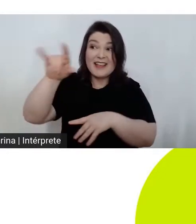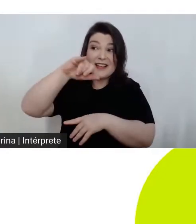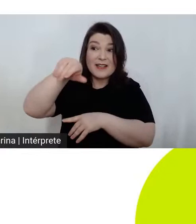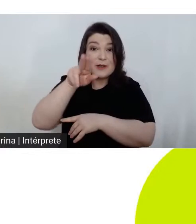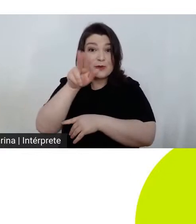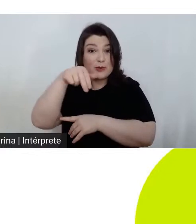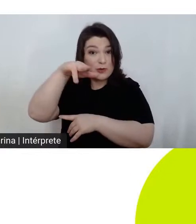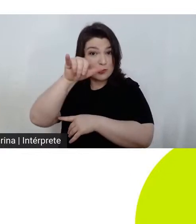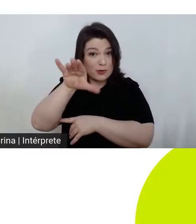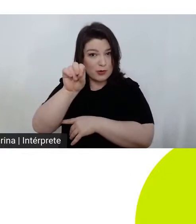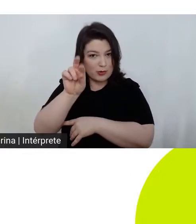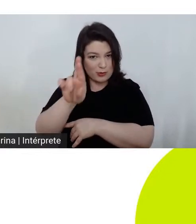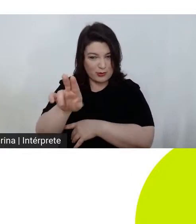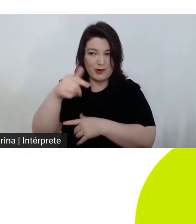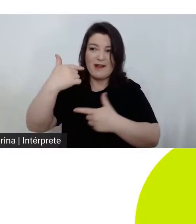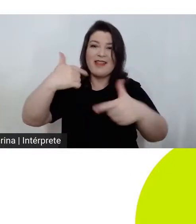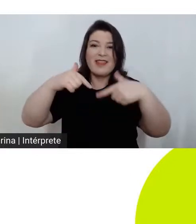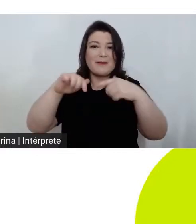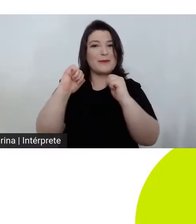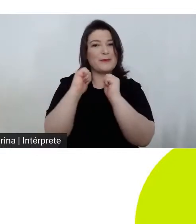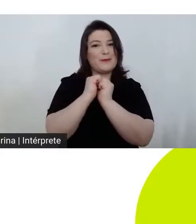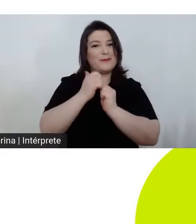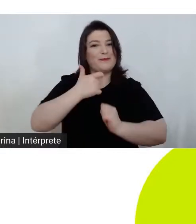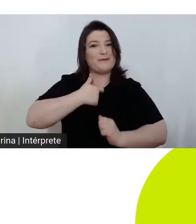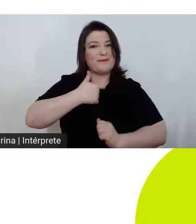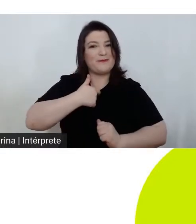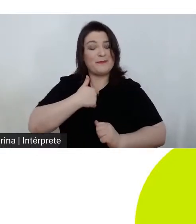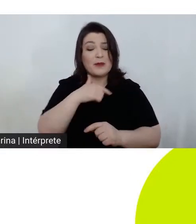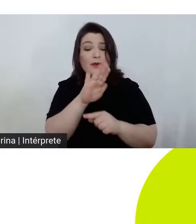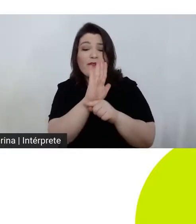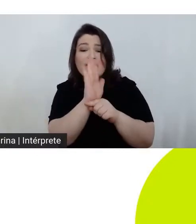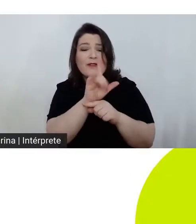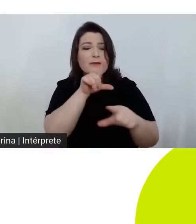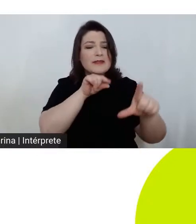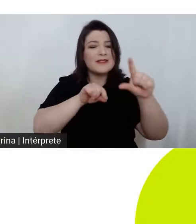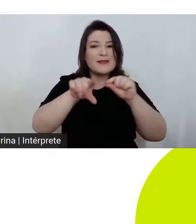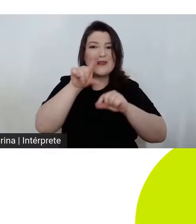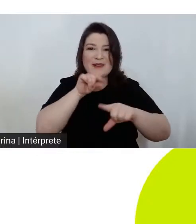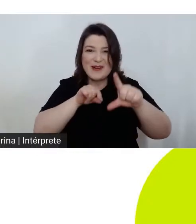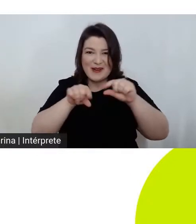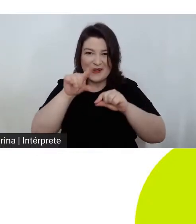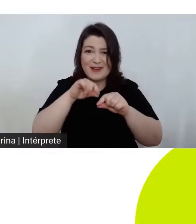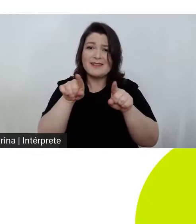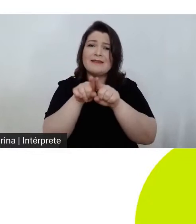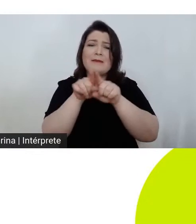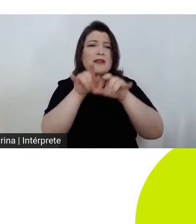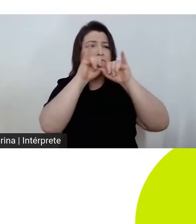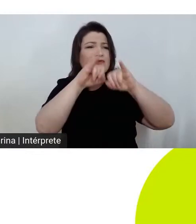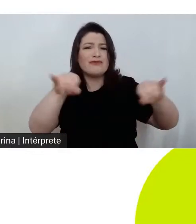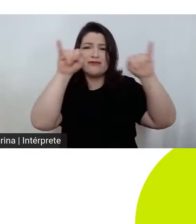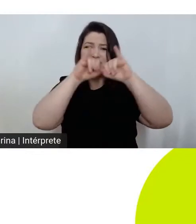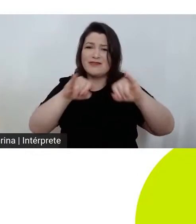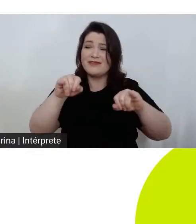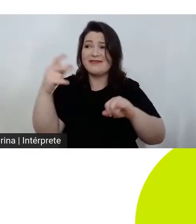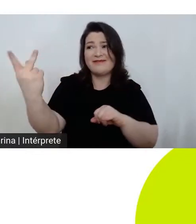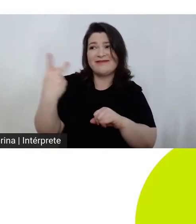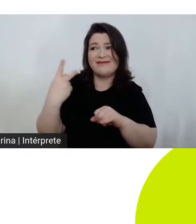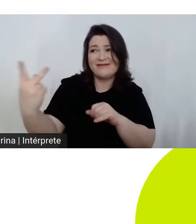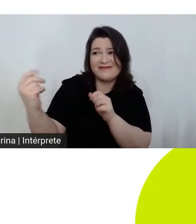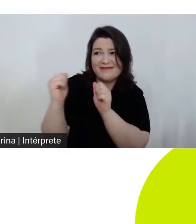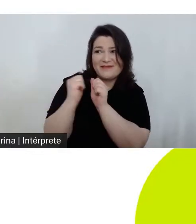comigo para a escolha dos filmes, para fazer todo o material de divulgação. É um companheiro de trabalho